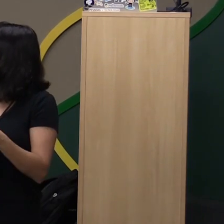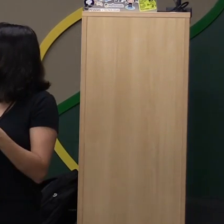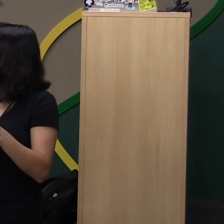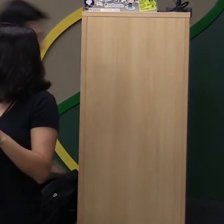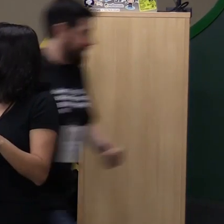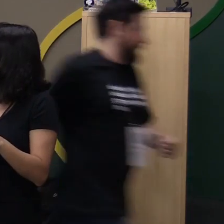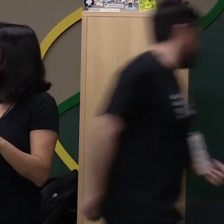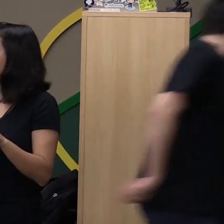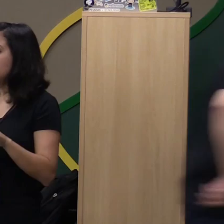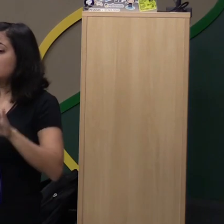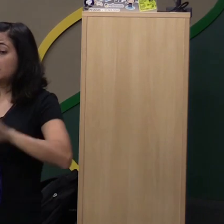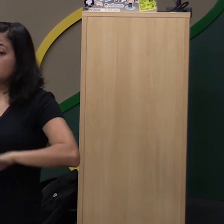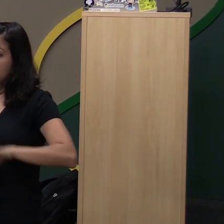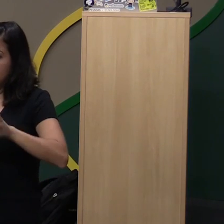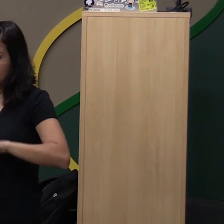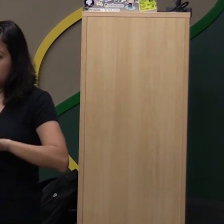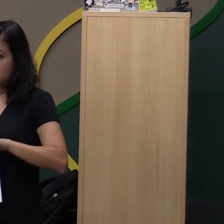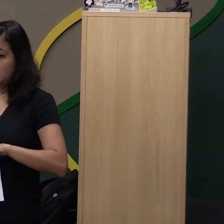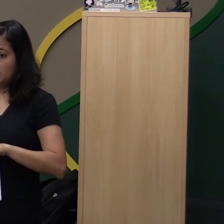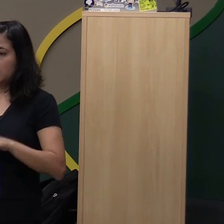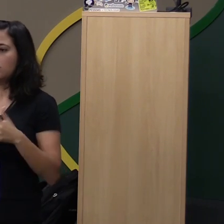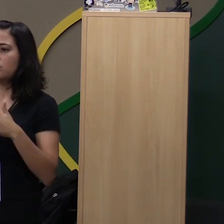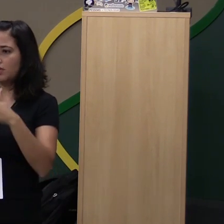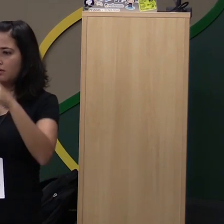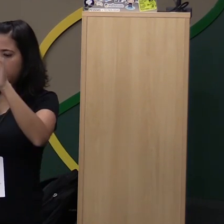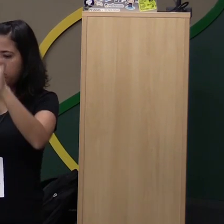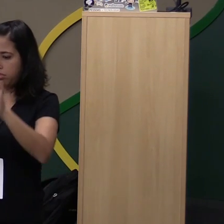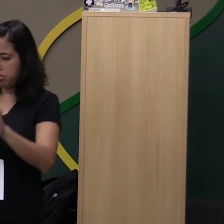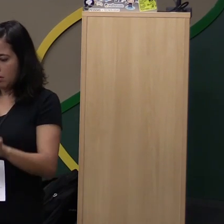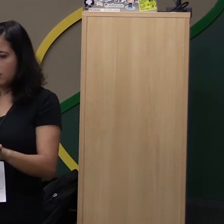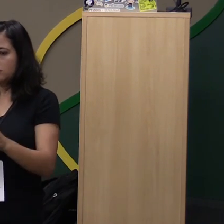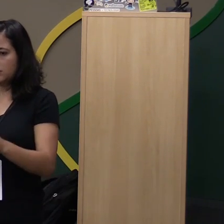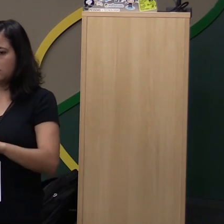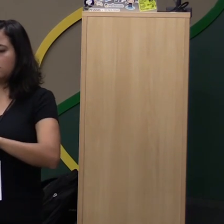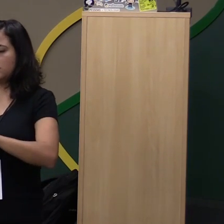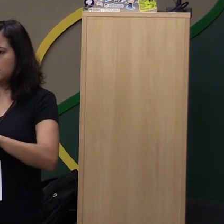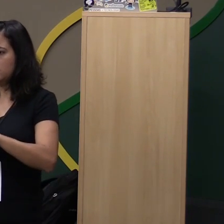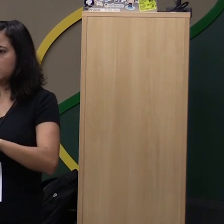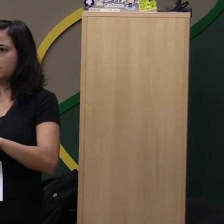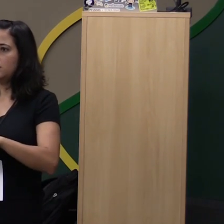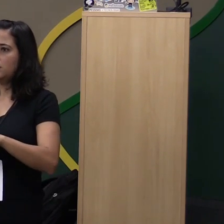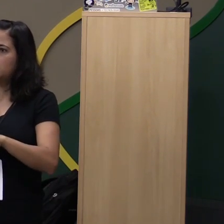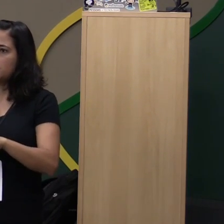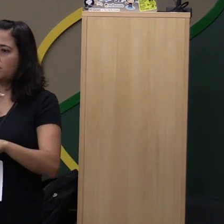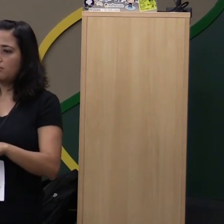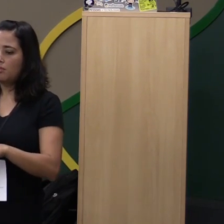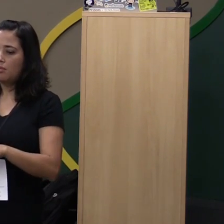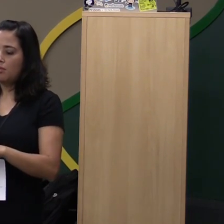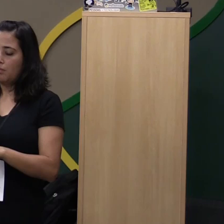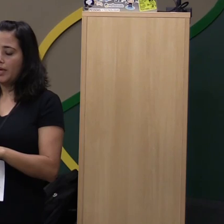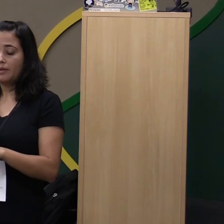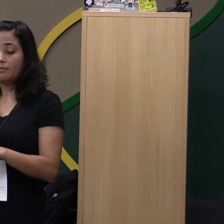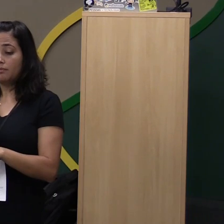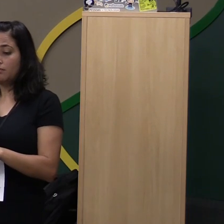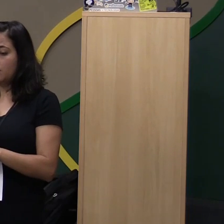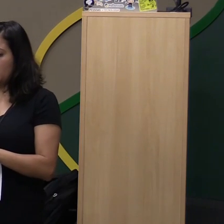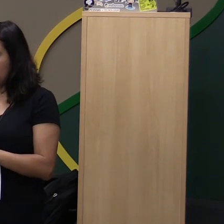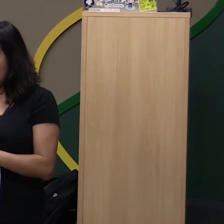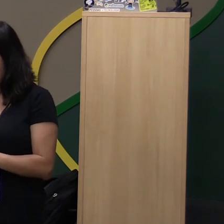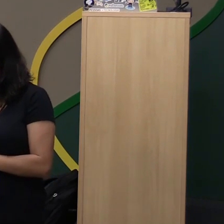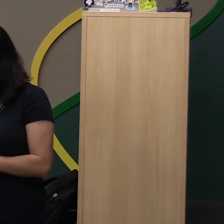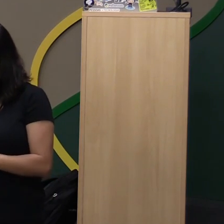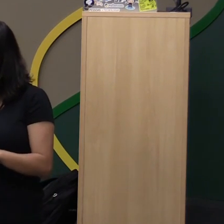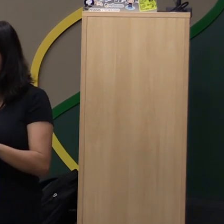Mas aí depende. Se é uma coisa um pouquinho mais complexa, às vezes você precisa fazer... Pode usar um proxy para isso, alguma coisa desse tipo.